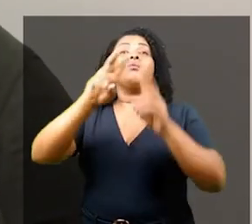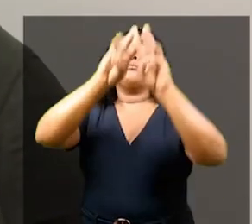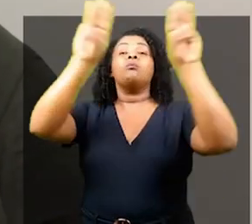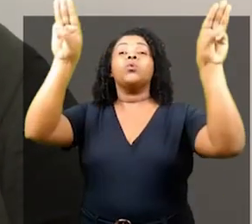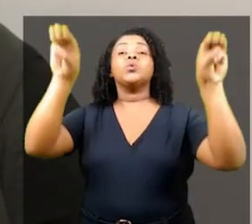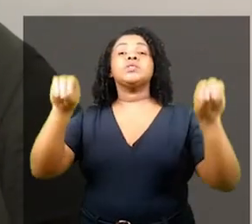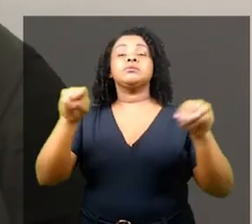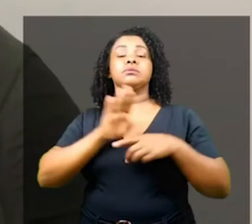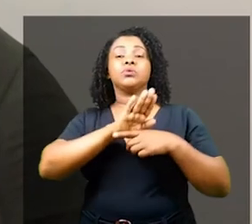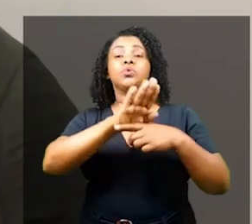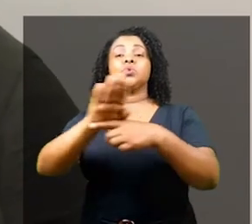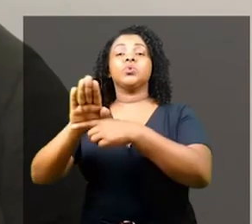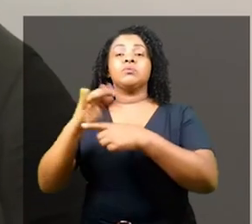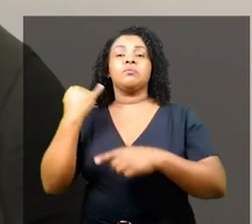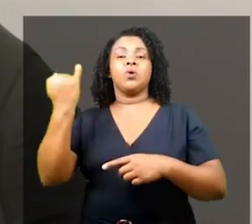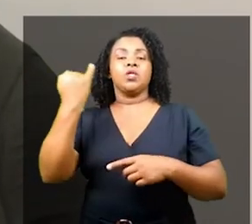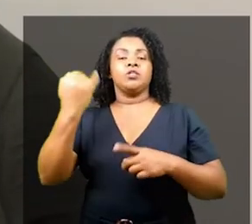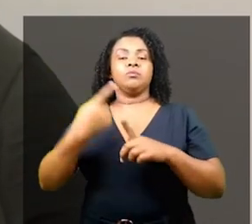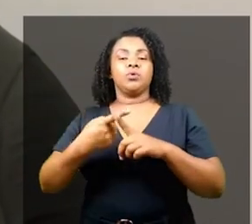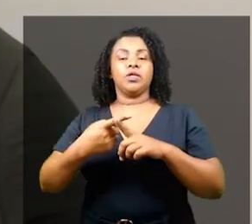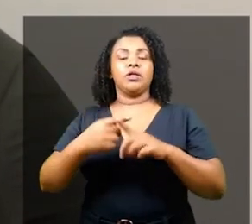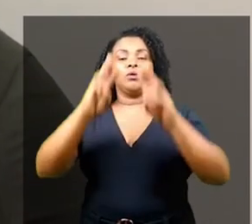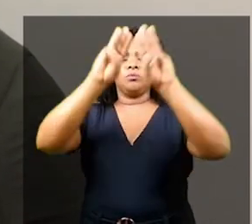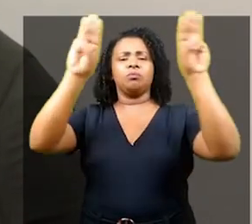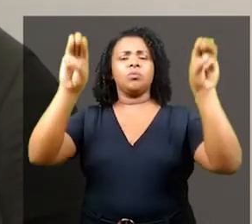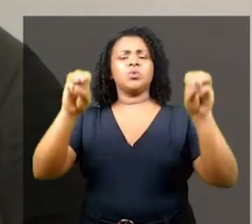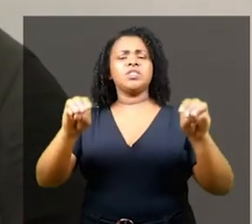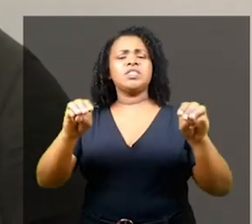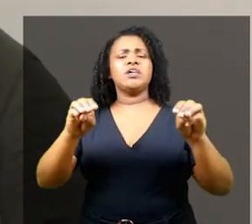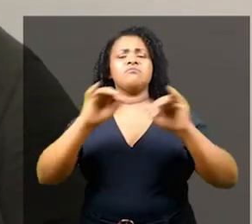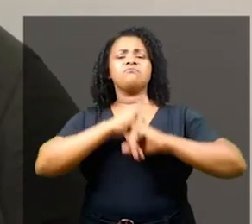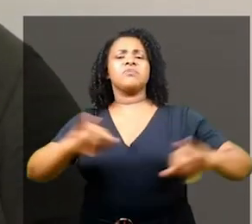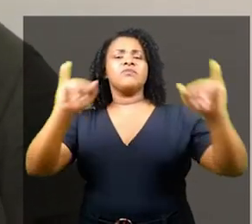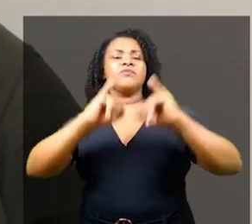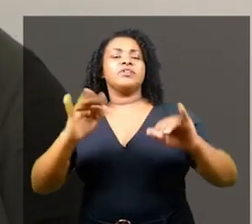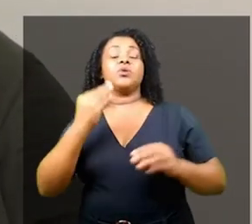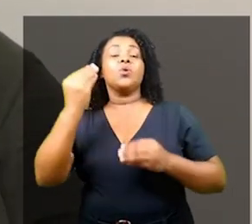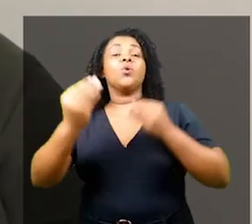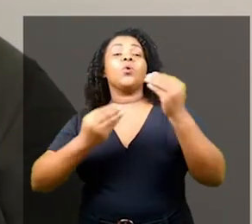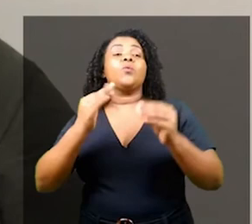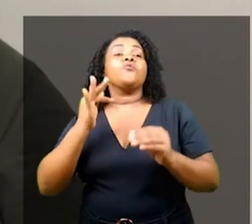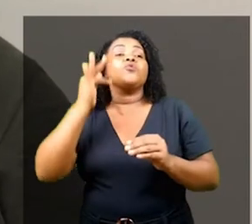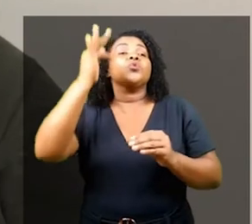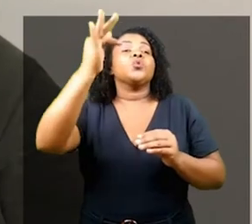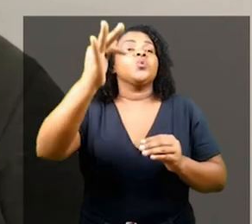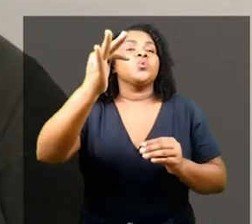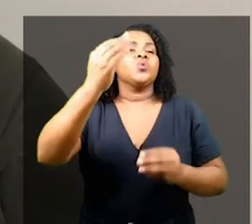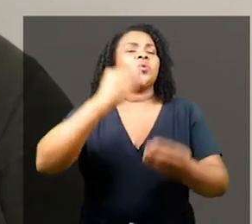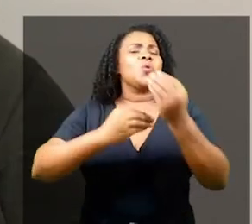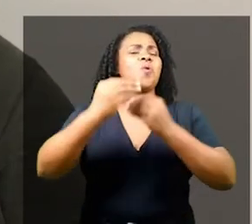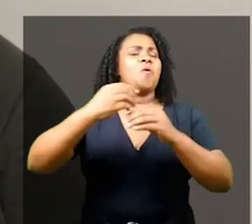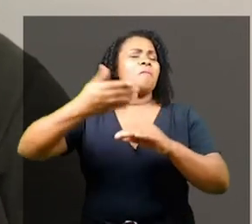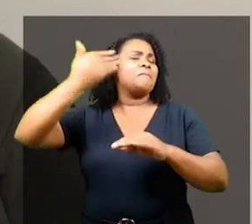imagens negras. E os museus devem ter um papel importante aqui, porque ditam e definem o que será um poderoso